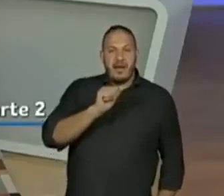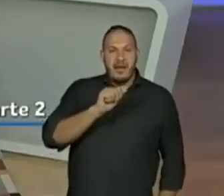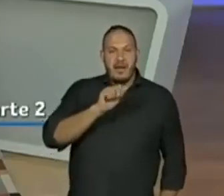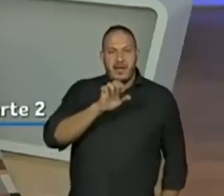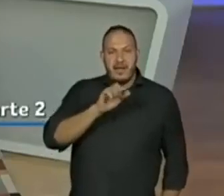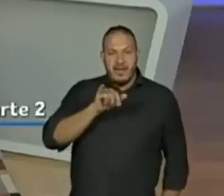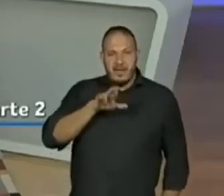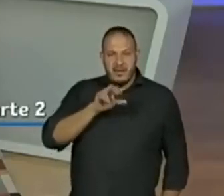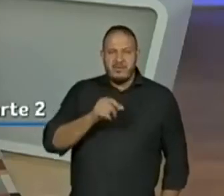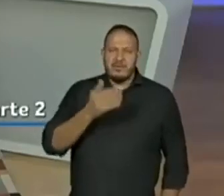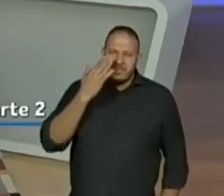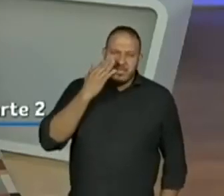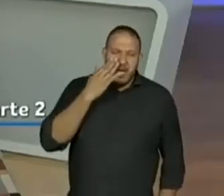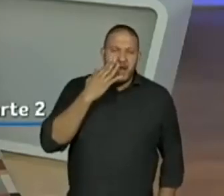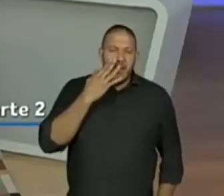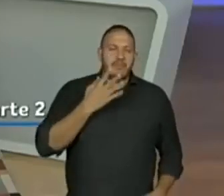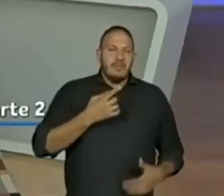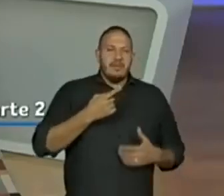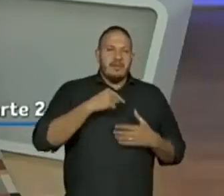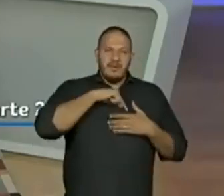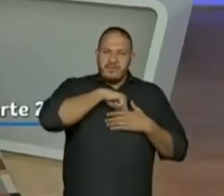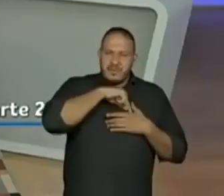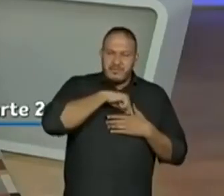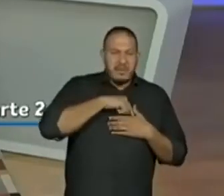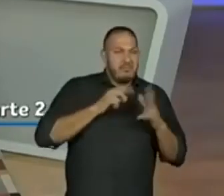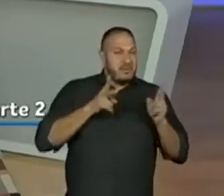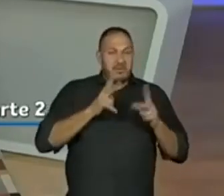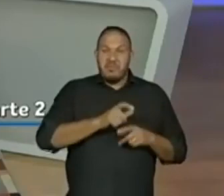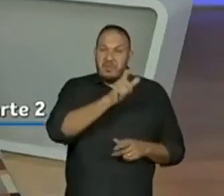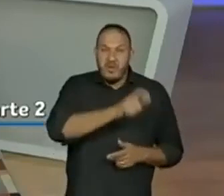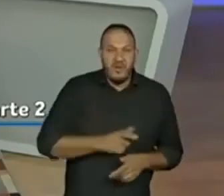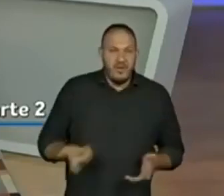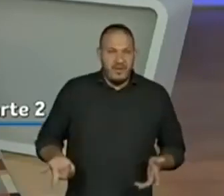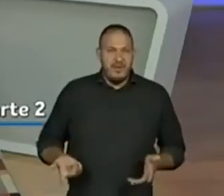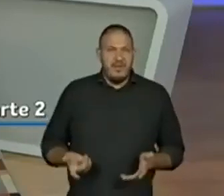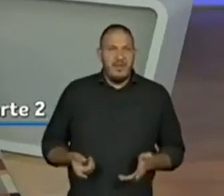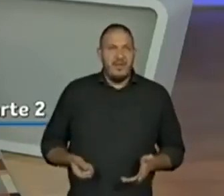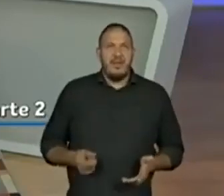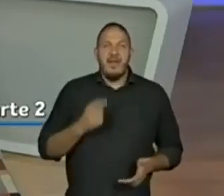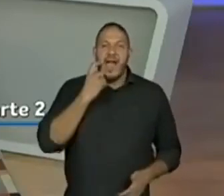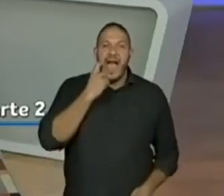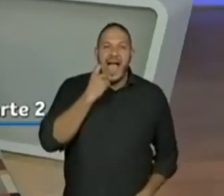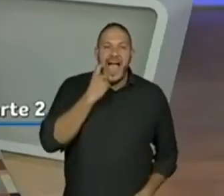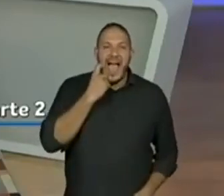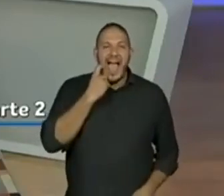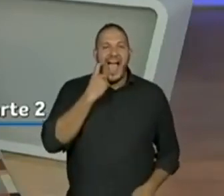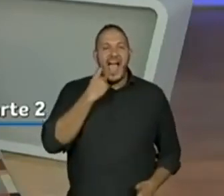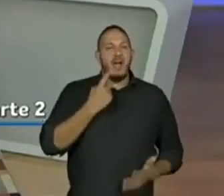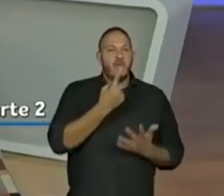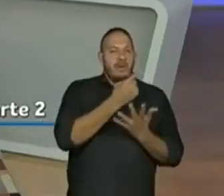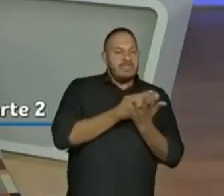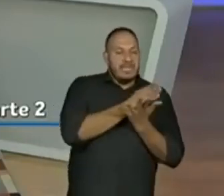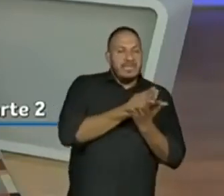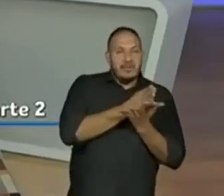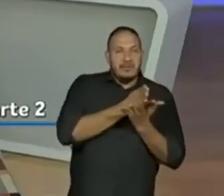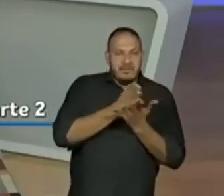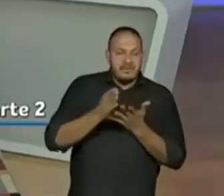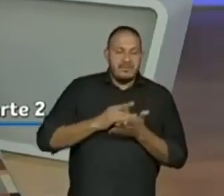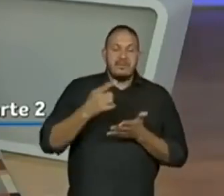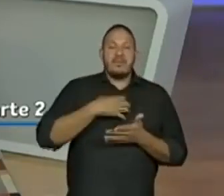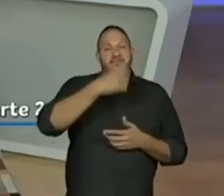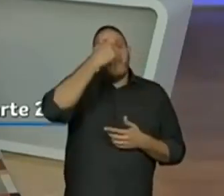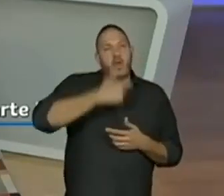que a gente sabe lá no fundo que é o quê? É o Fernando Pessoa. Só que é uma das vertentes escritas, uma das